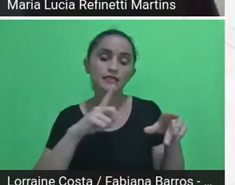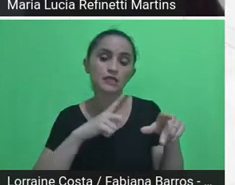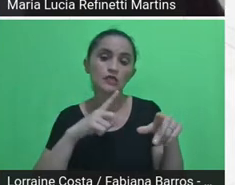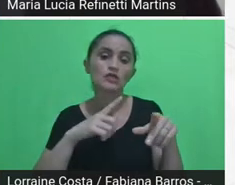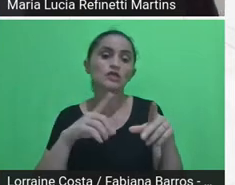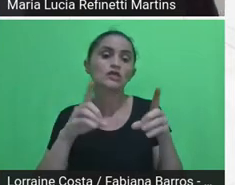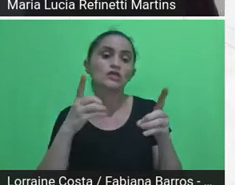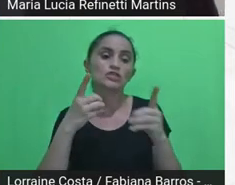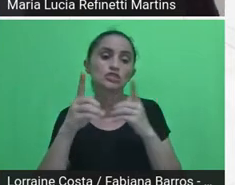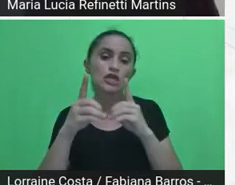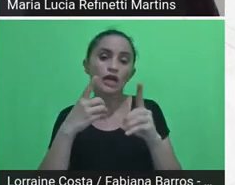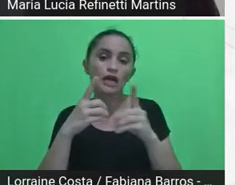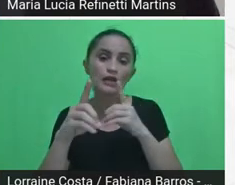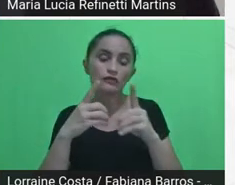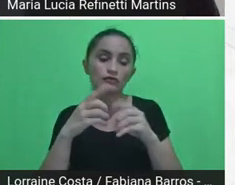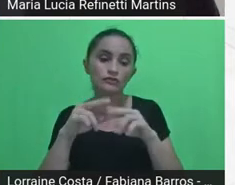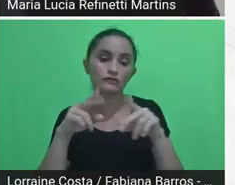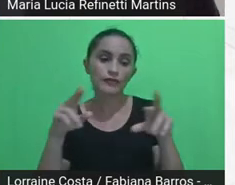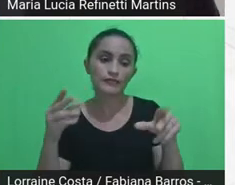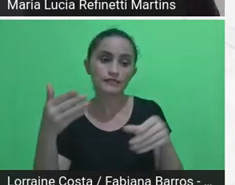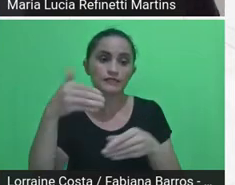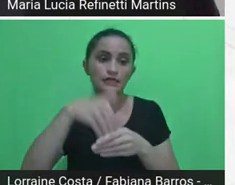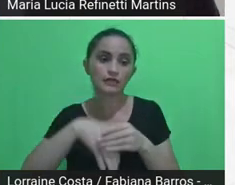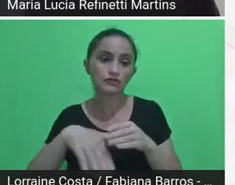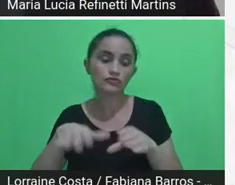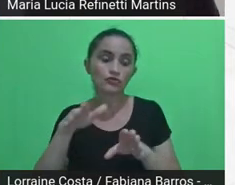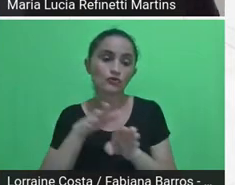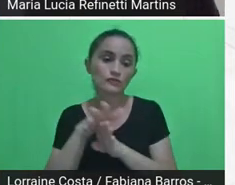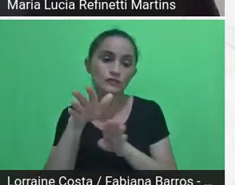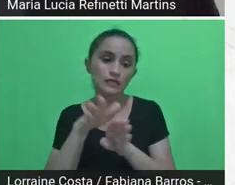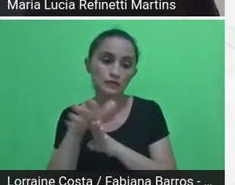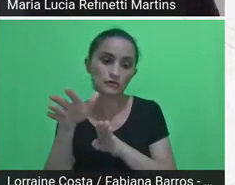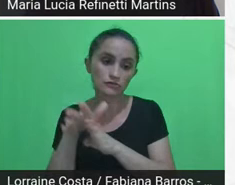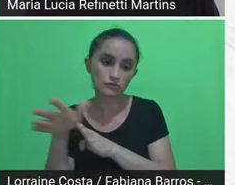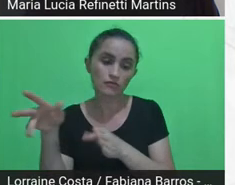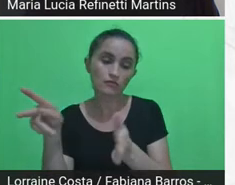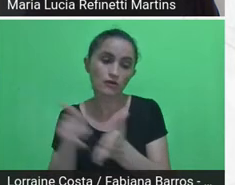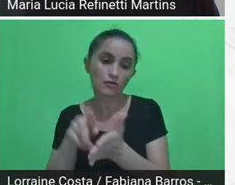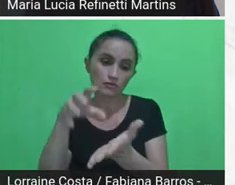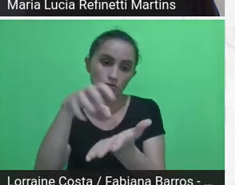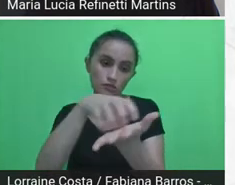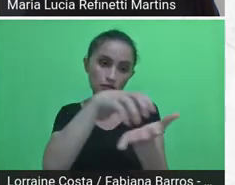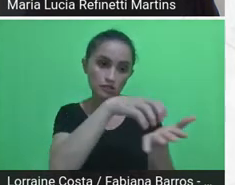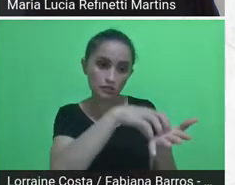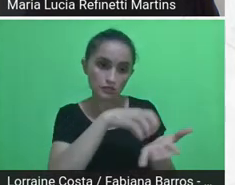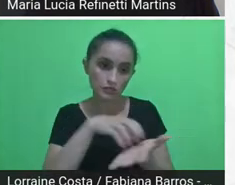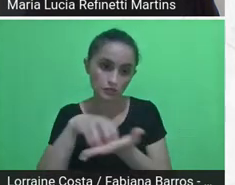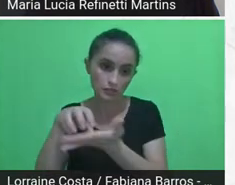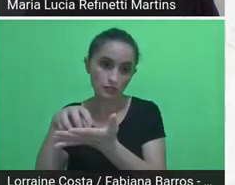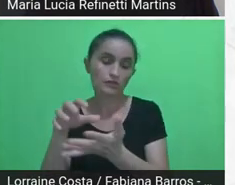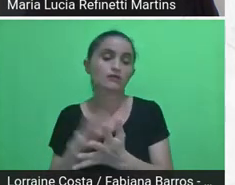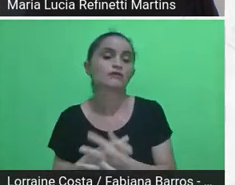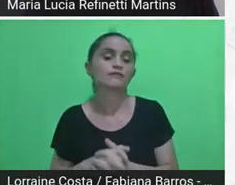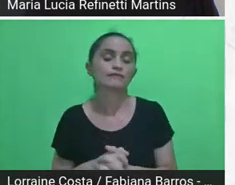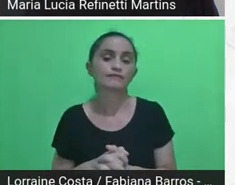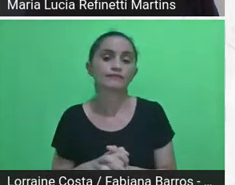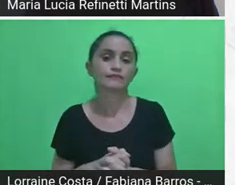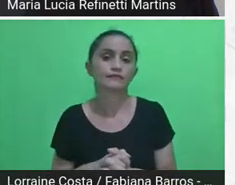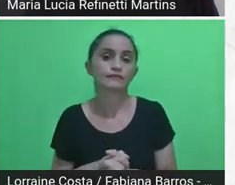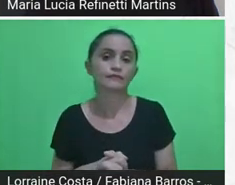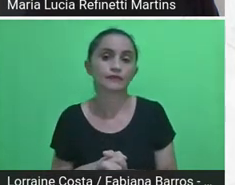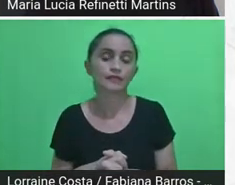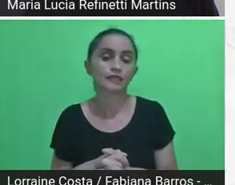nesses conselhos regionais. Do ponto de vista do produto em relação